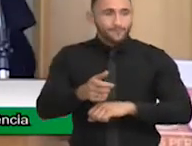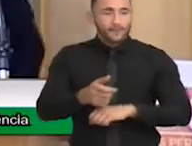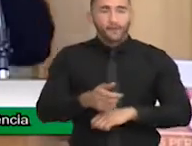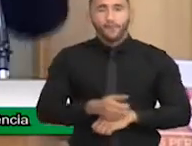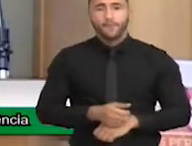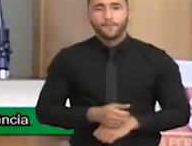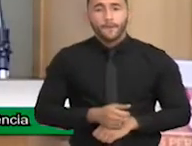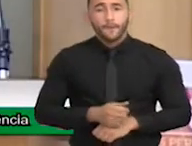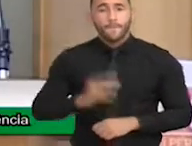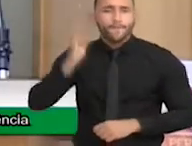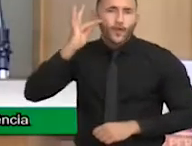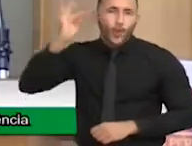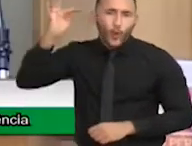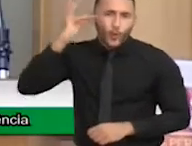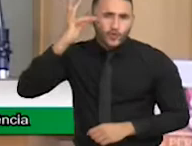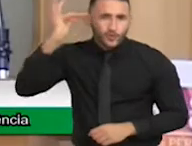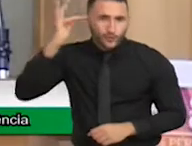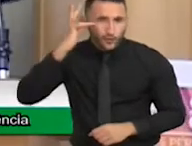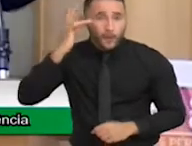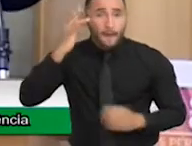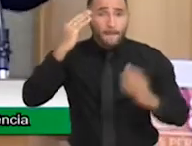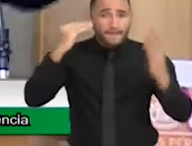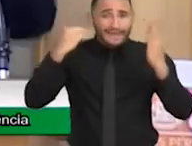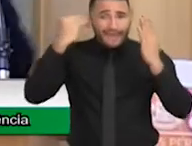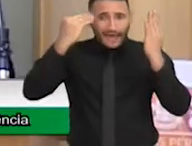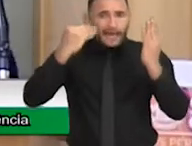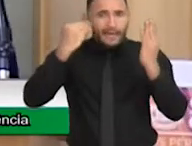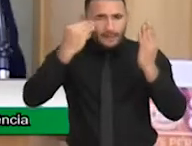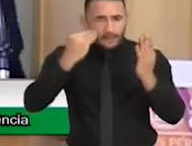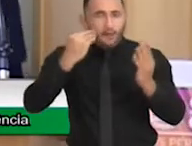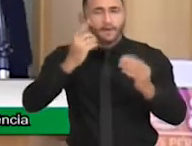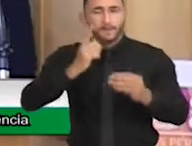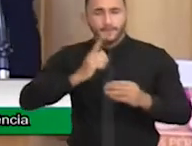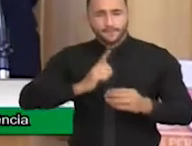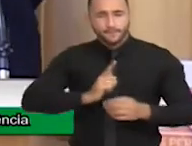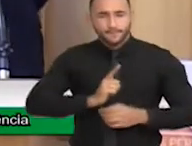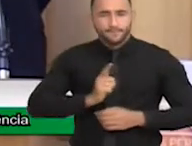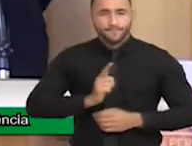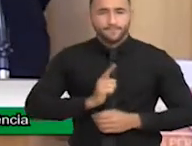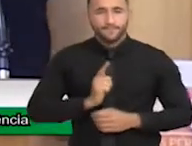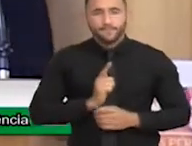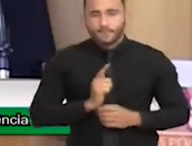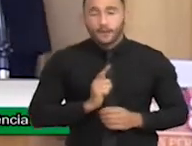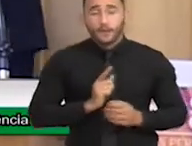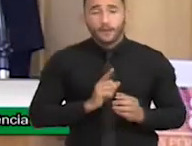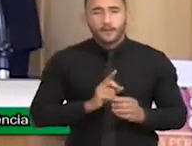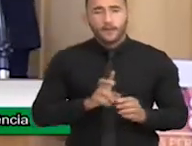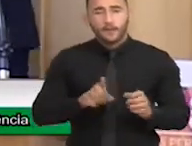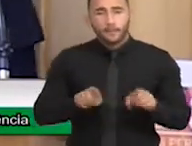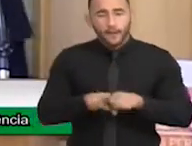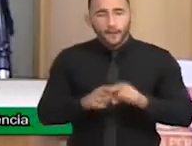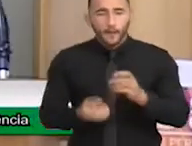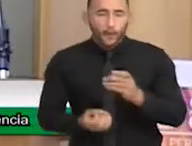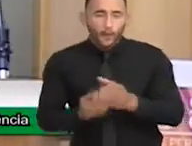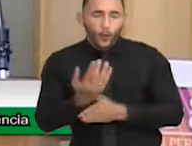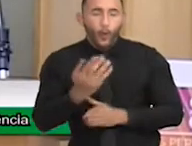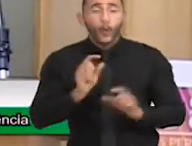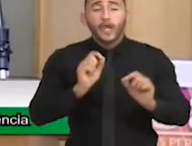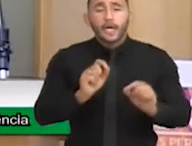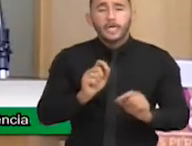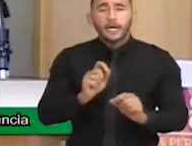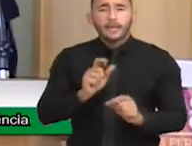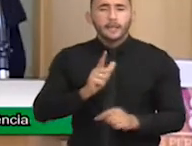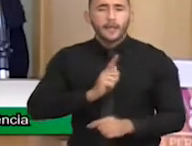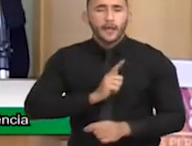que é contemporâneo a Freud, e cujas ideias inspiraram o método da disciplina positiva,